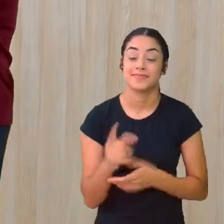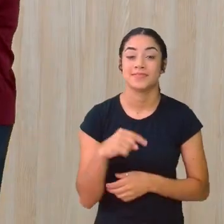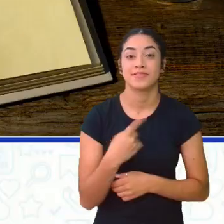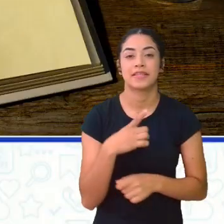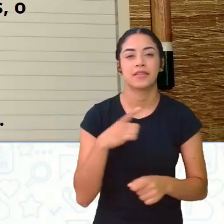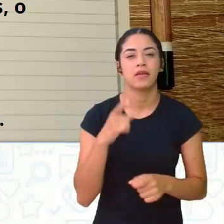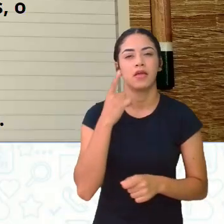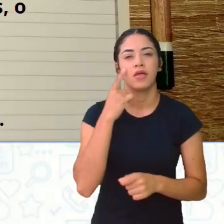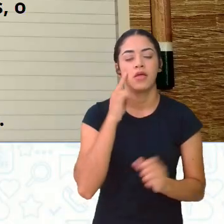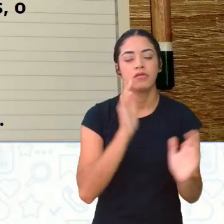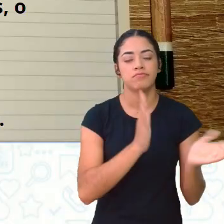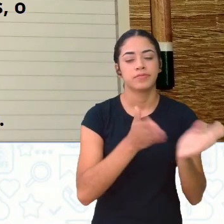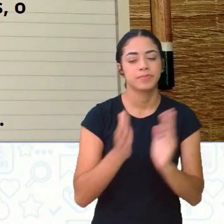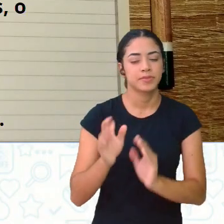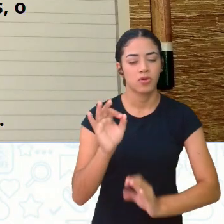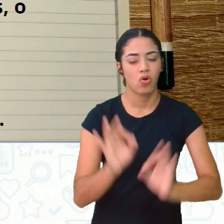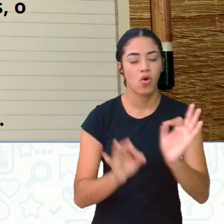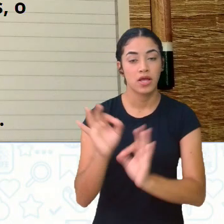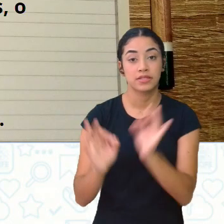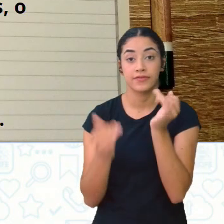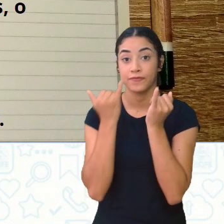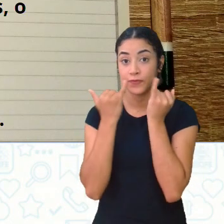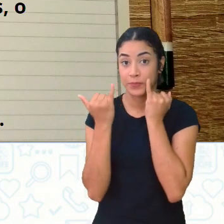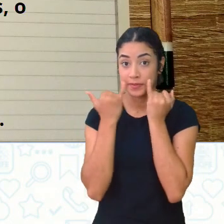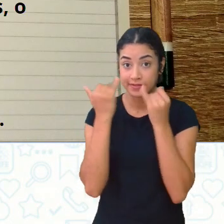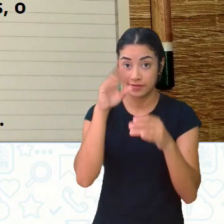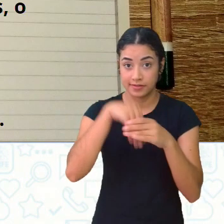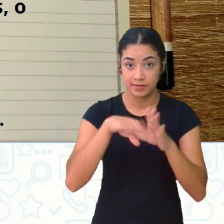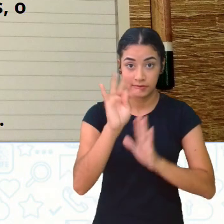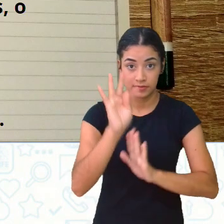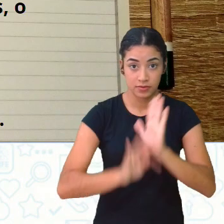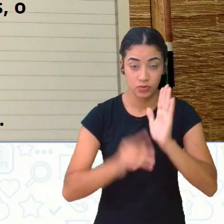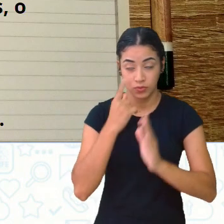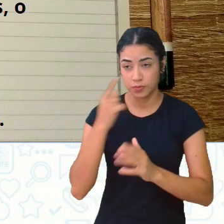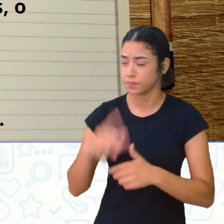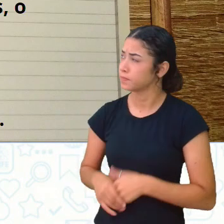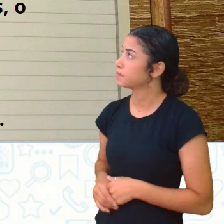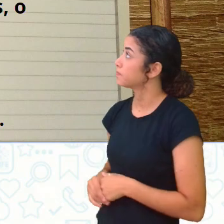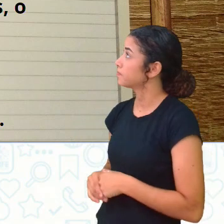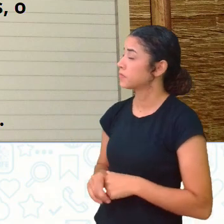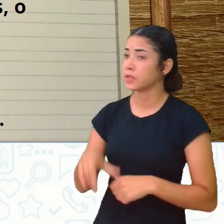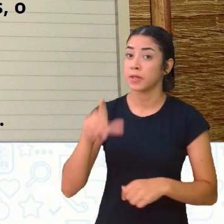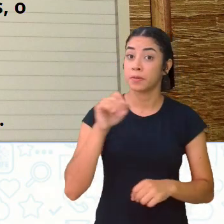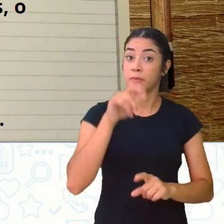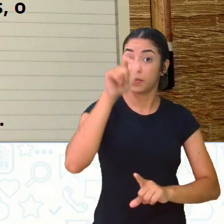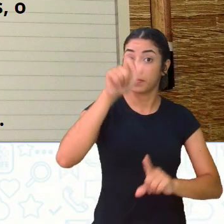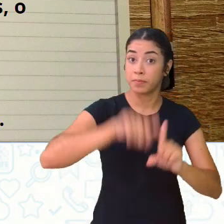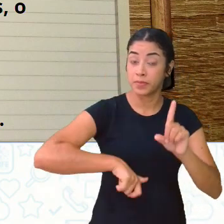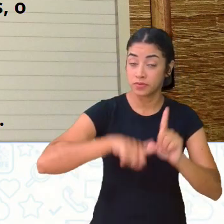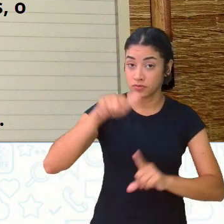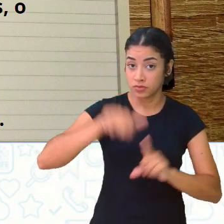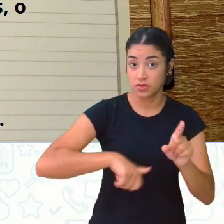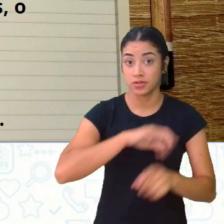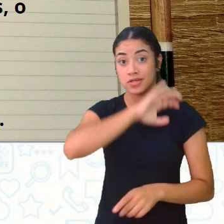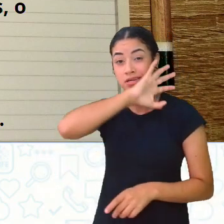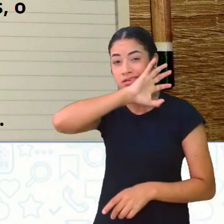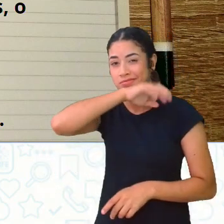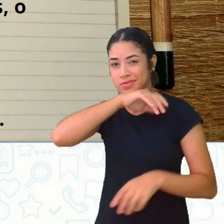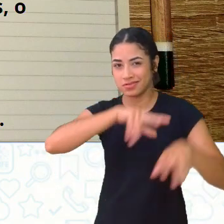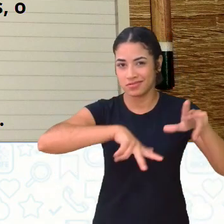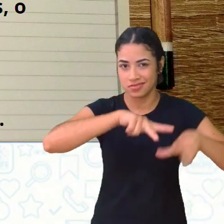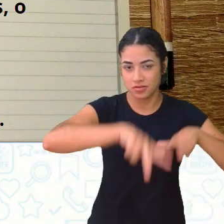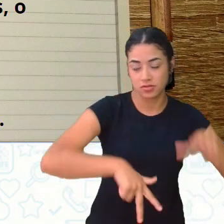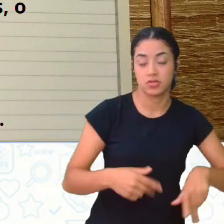Tentando organizar As informações Que a gente tem Do texto Quem são os nossos personagens Os animais terrestres Aves e